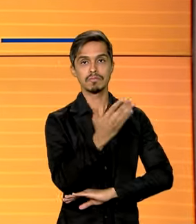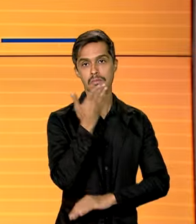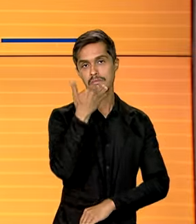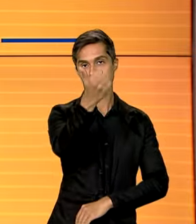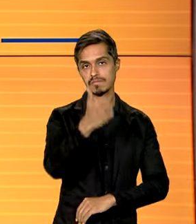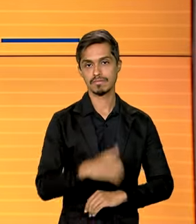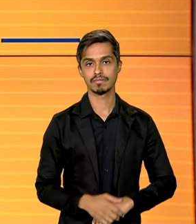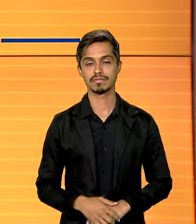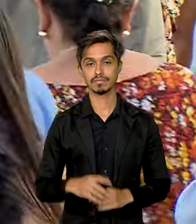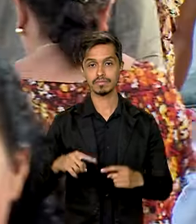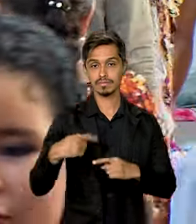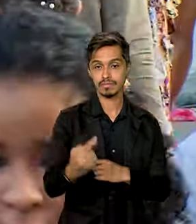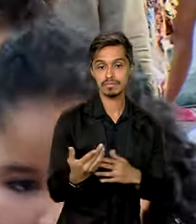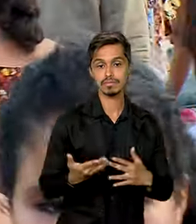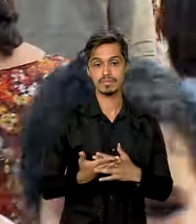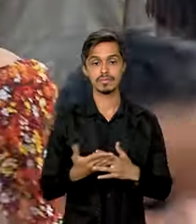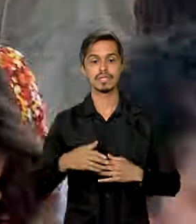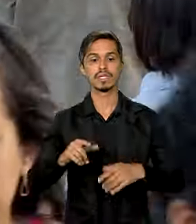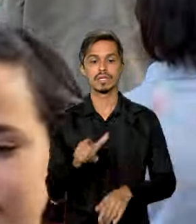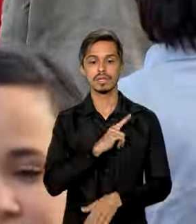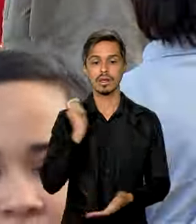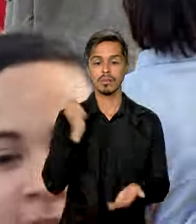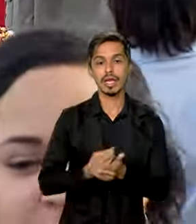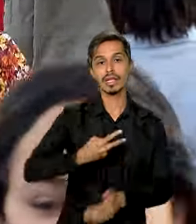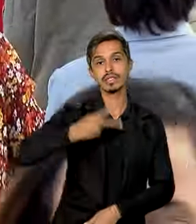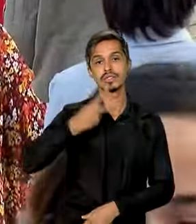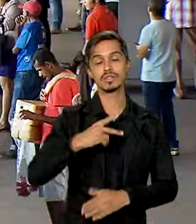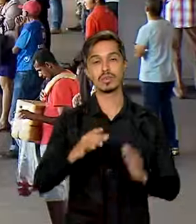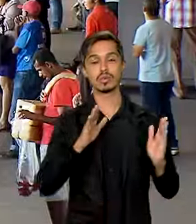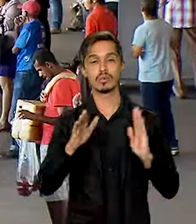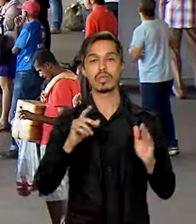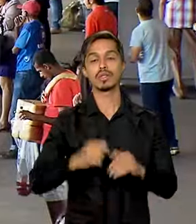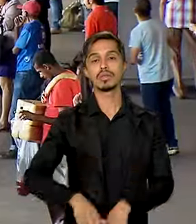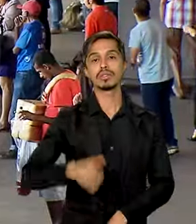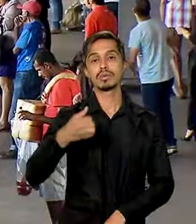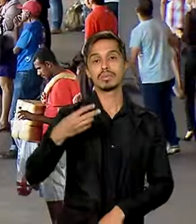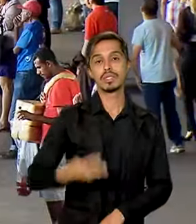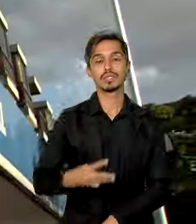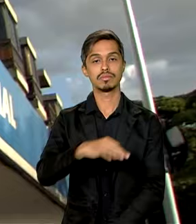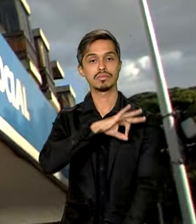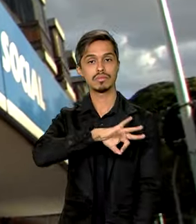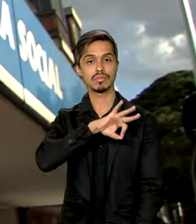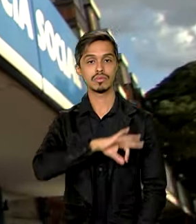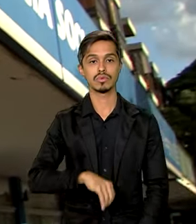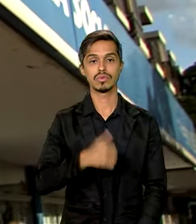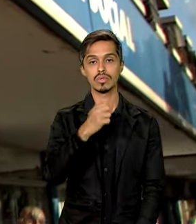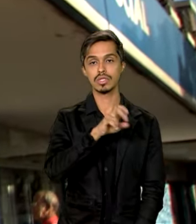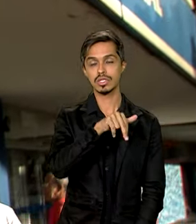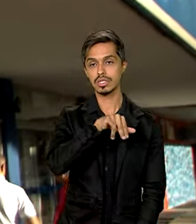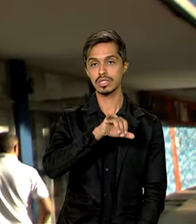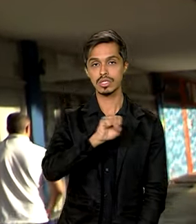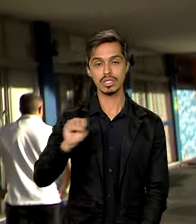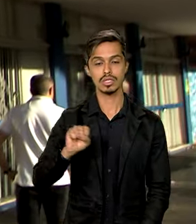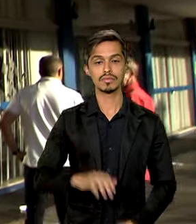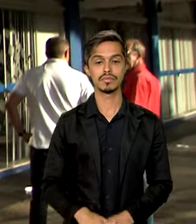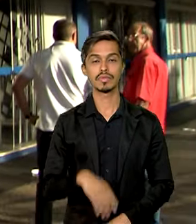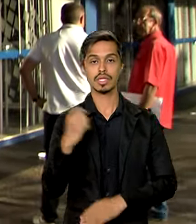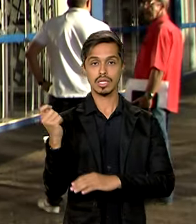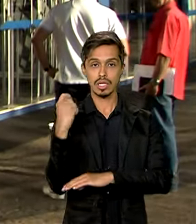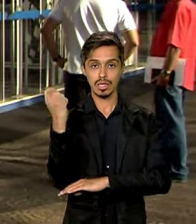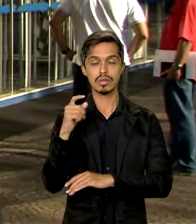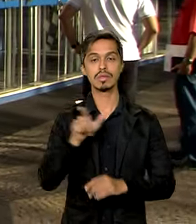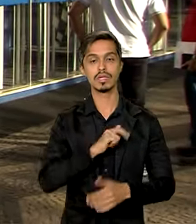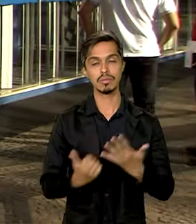A seguir, começa hoje o pagamento da segunda parcela do 13º salário do INSS. Contribuintes gaúchos têm